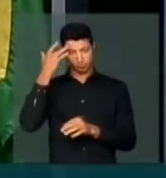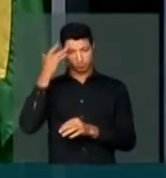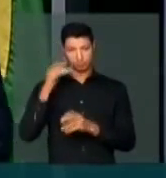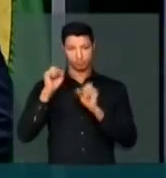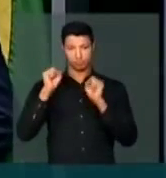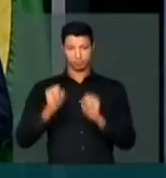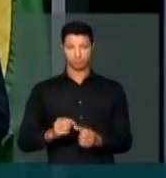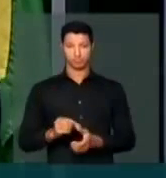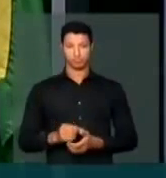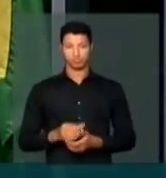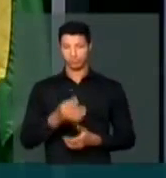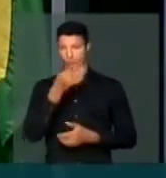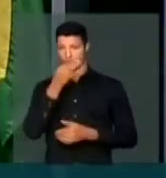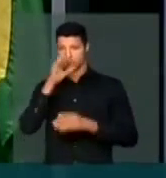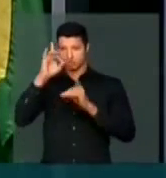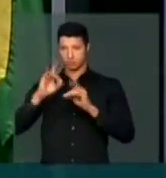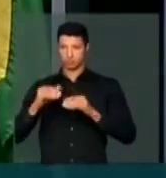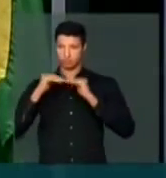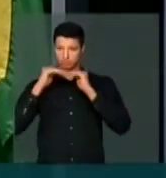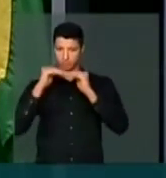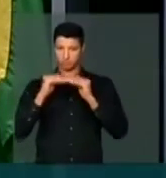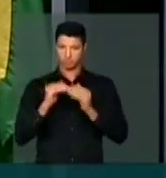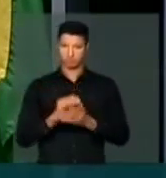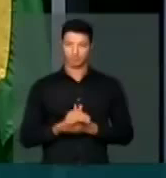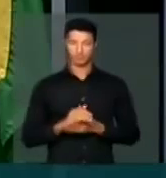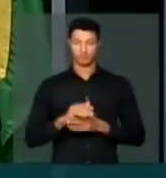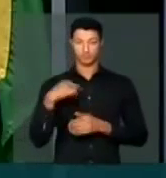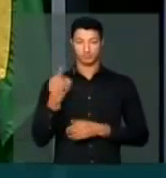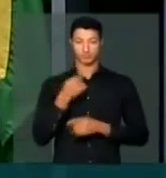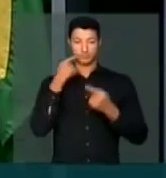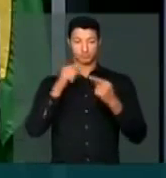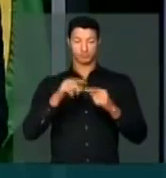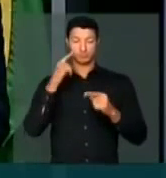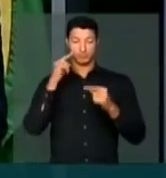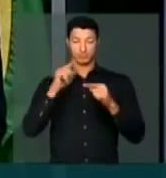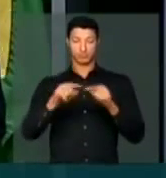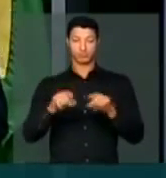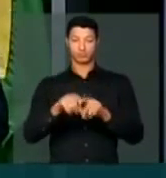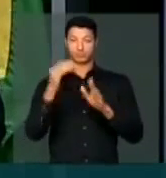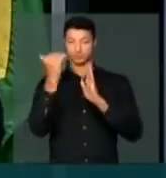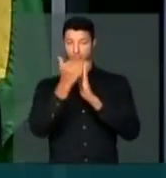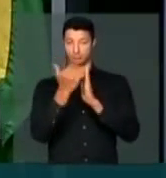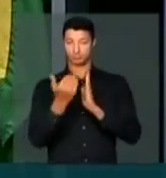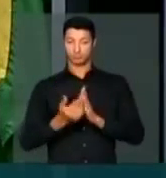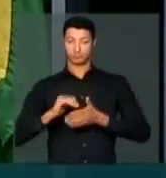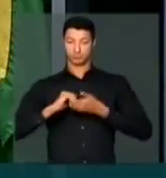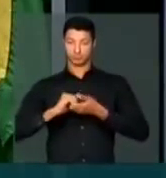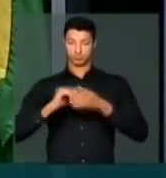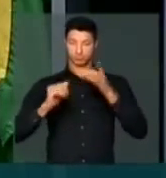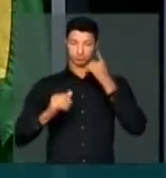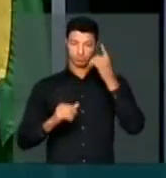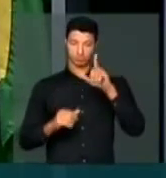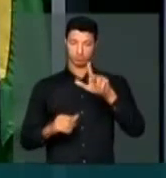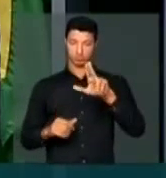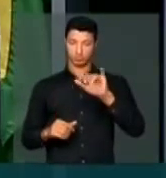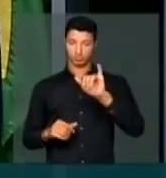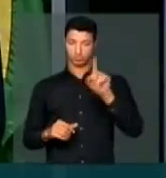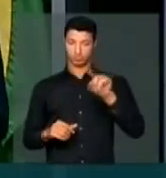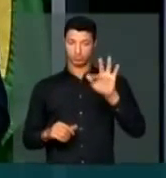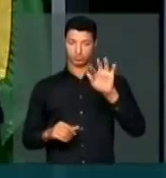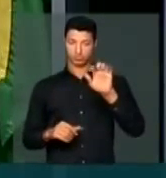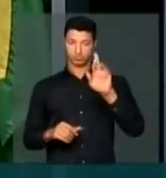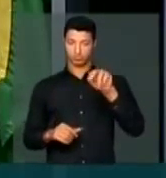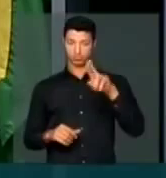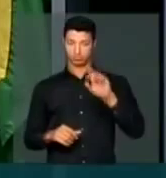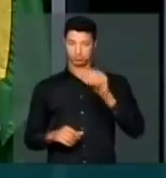vão disputar um cargo no executivo. Portanto, nossa posição é favorável, cumprimentando aqui o deputado Luiz Fernando Machado